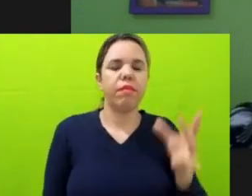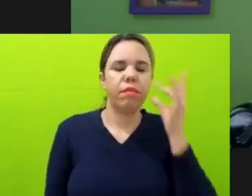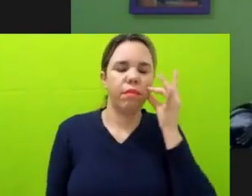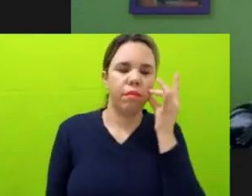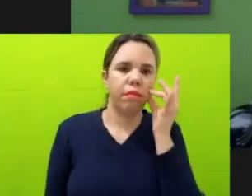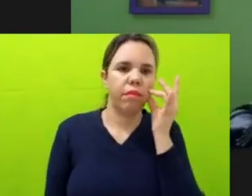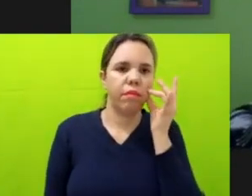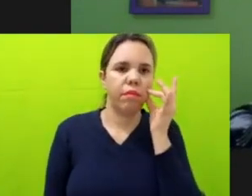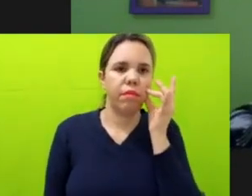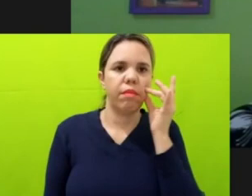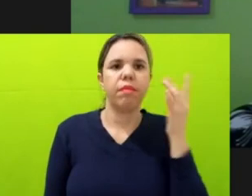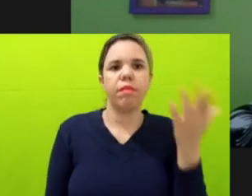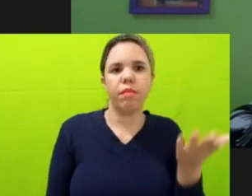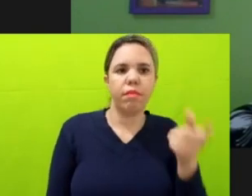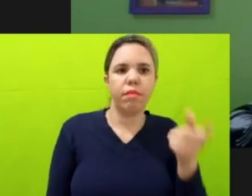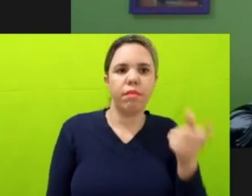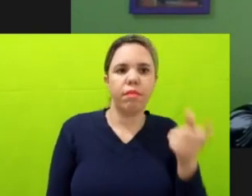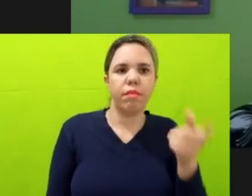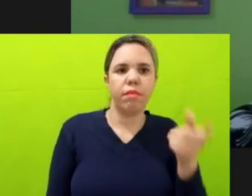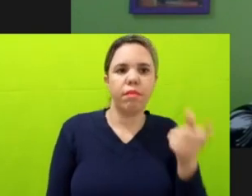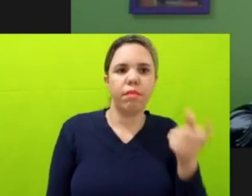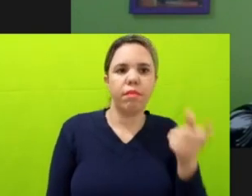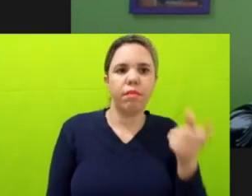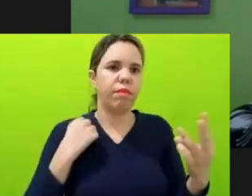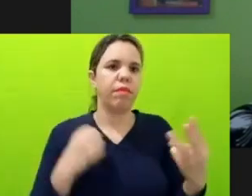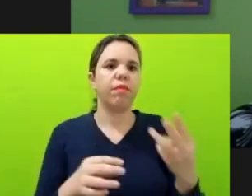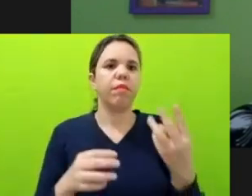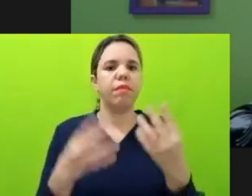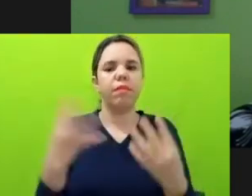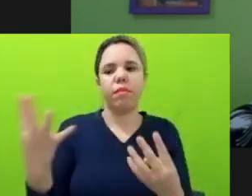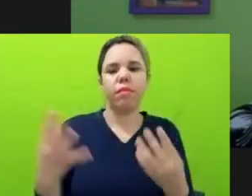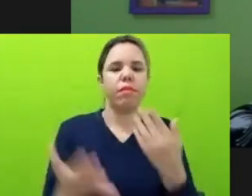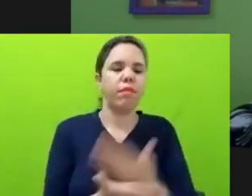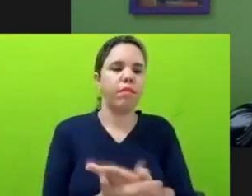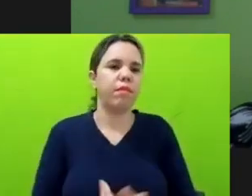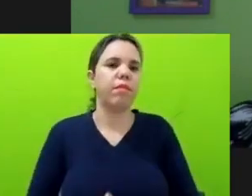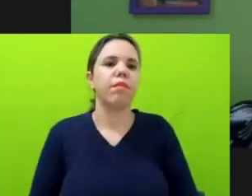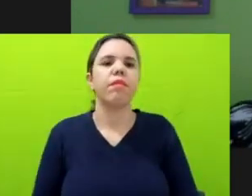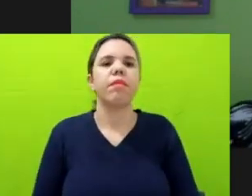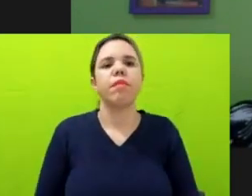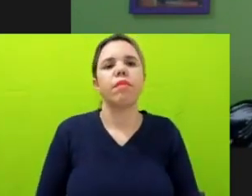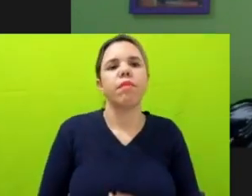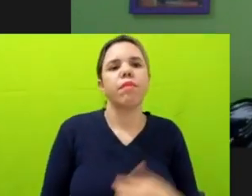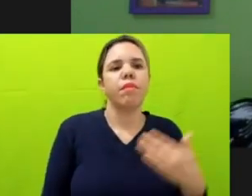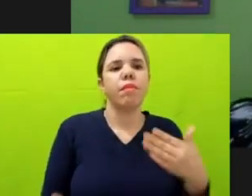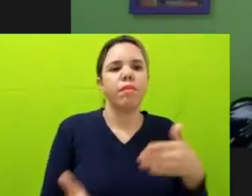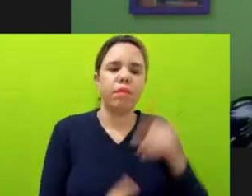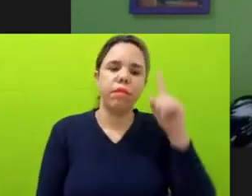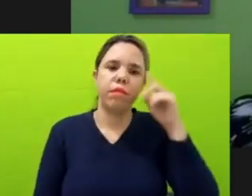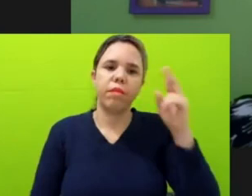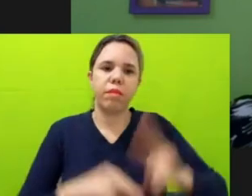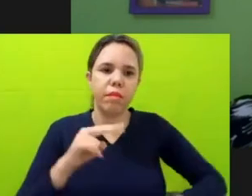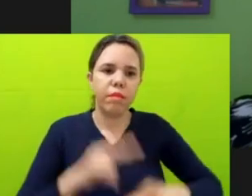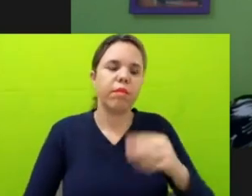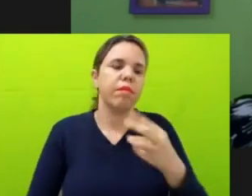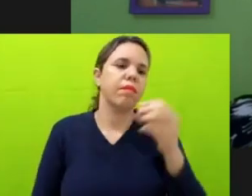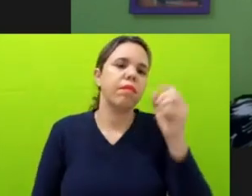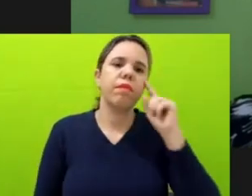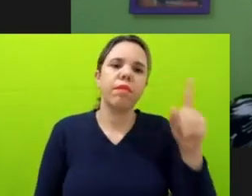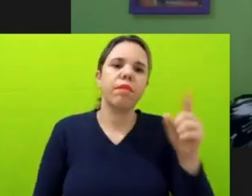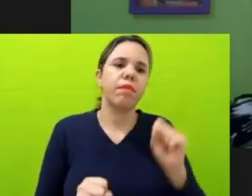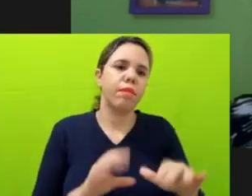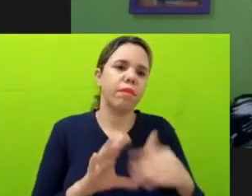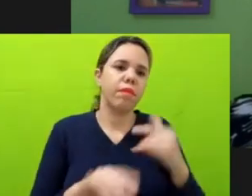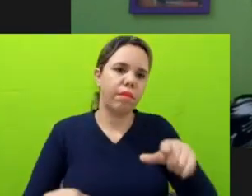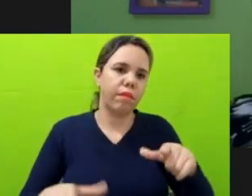a três das quatro mesas. Isso pode ser feito até o dia 30 de junho e você ainda também pode receber o certificado, né? E